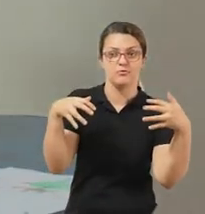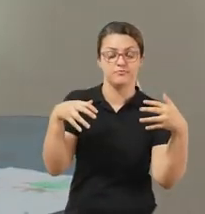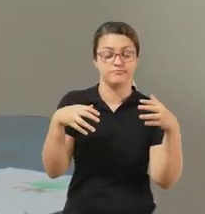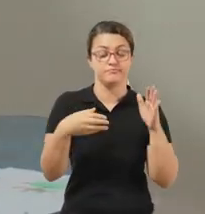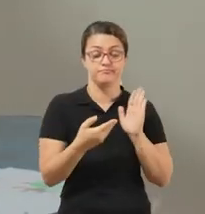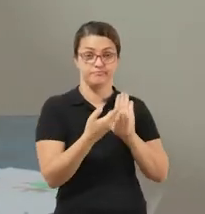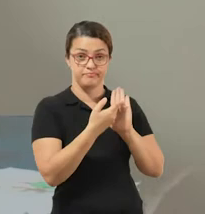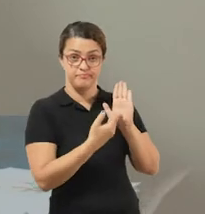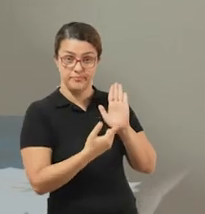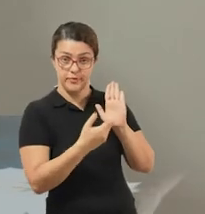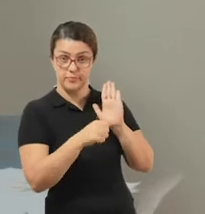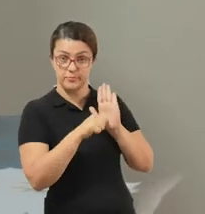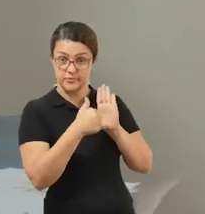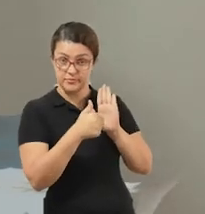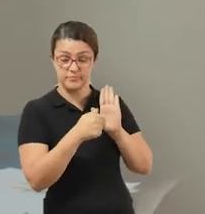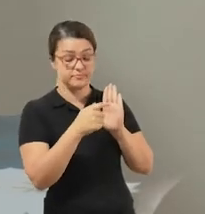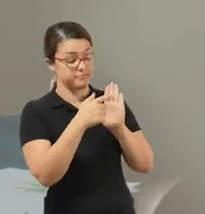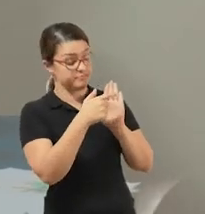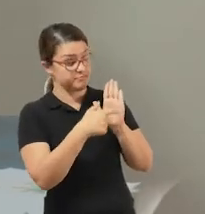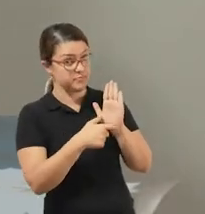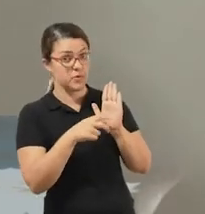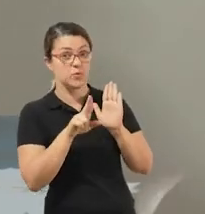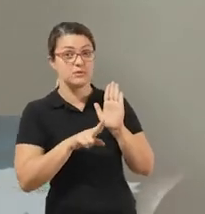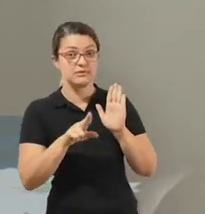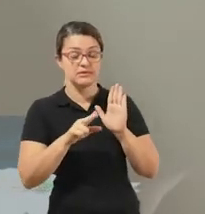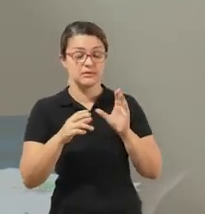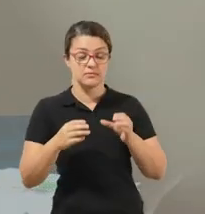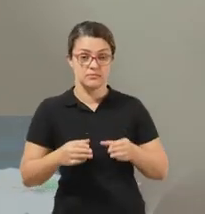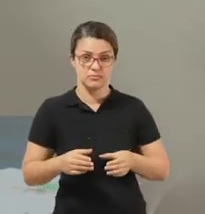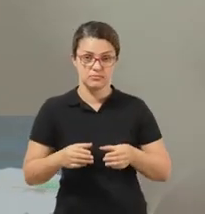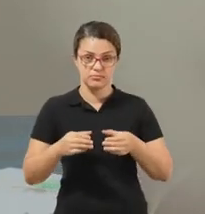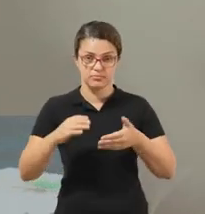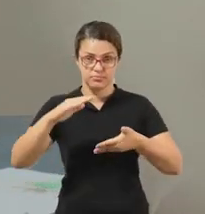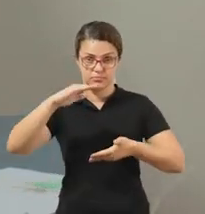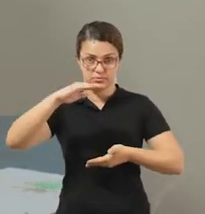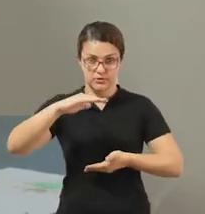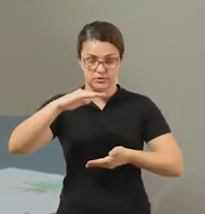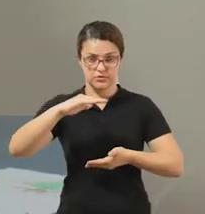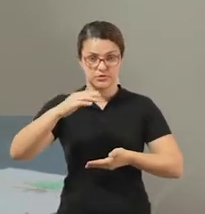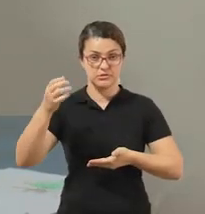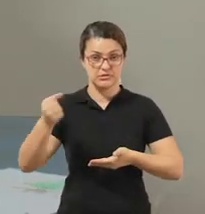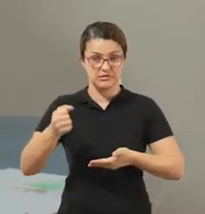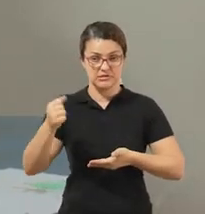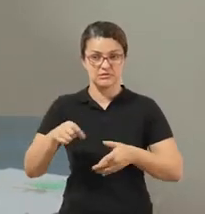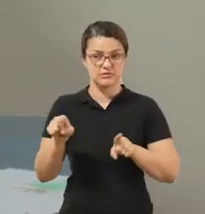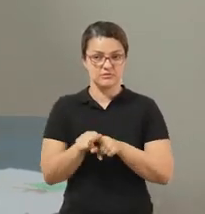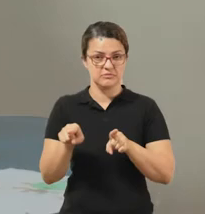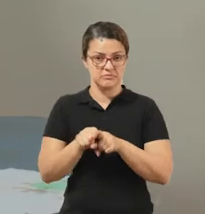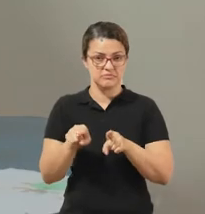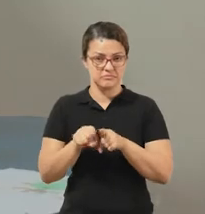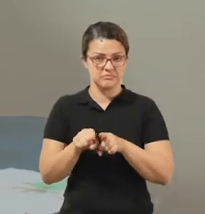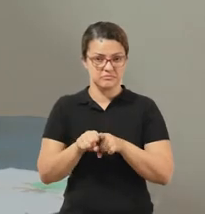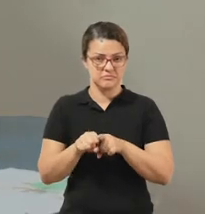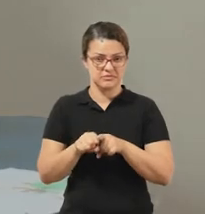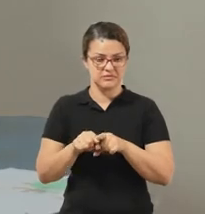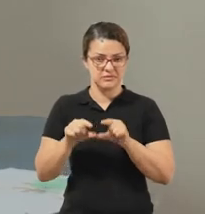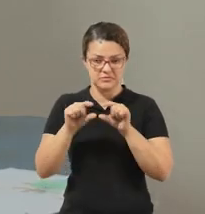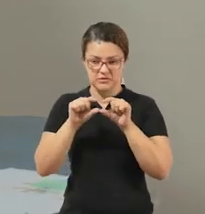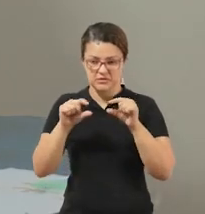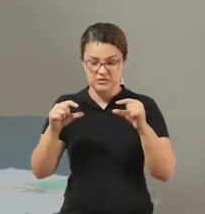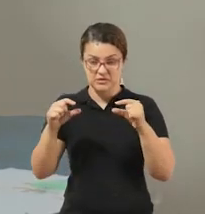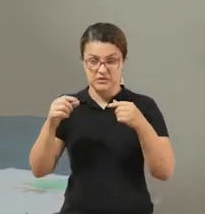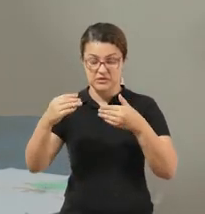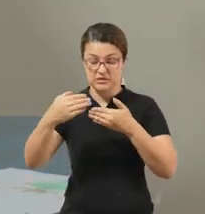Esse primeiro monstro, eu utilizei caixa de leite. Usei caixinha também de